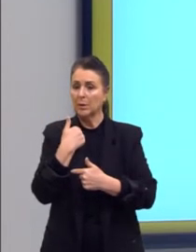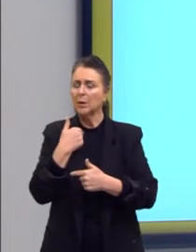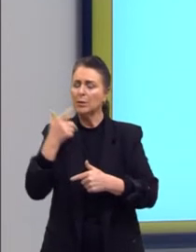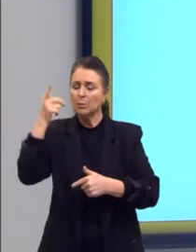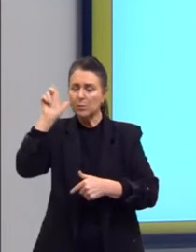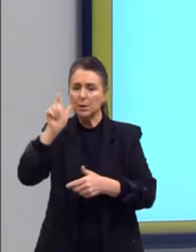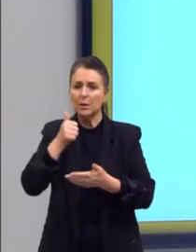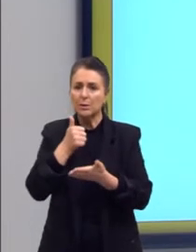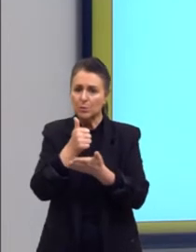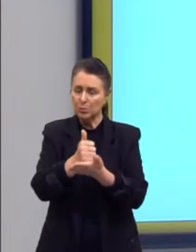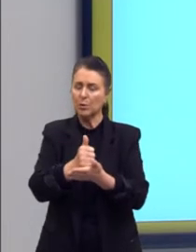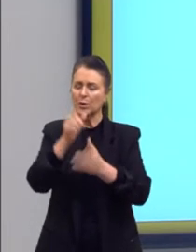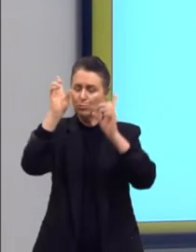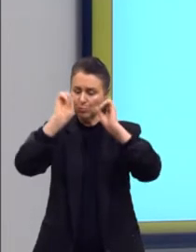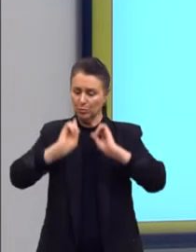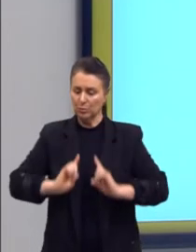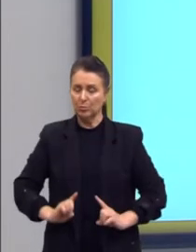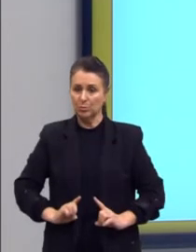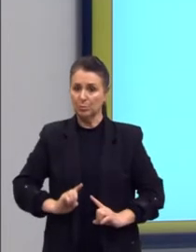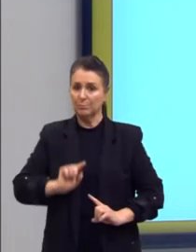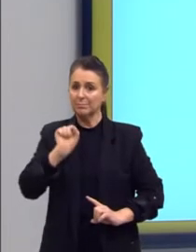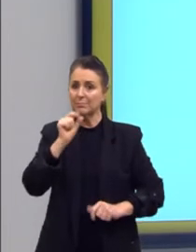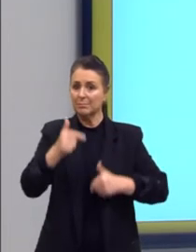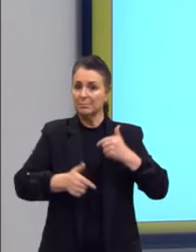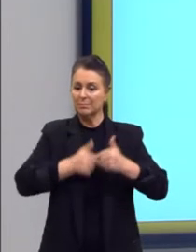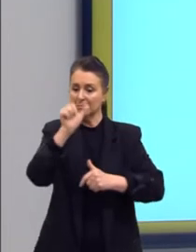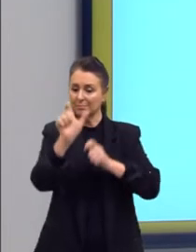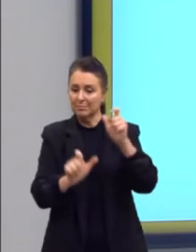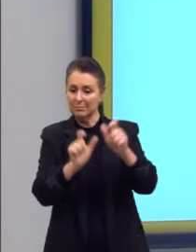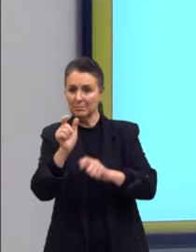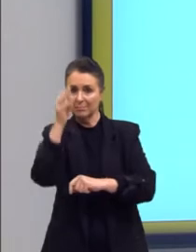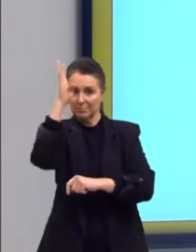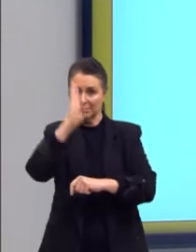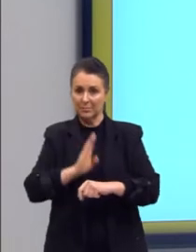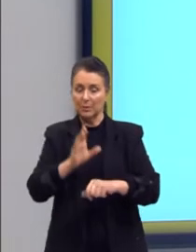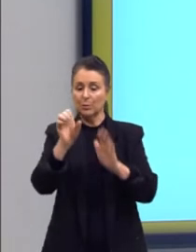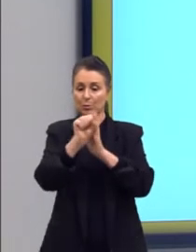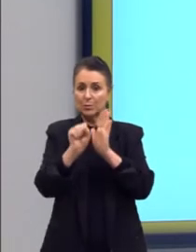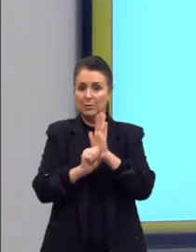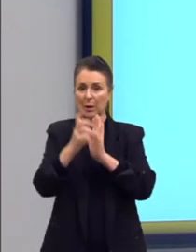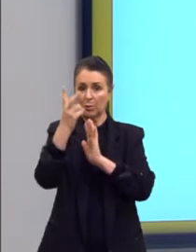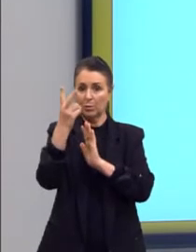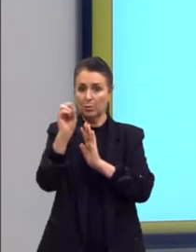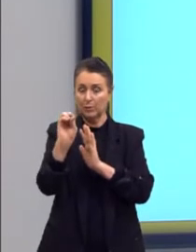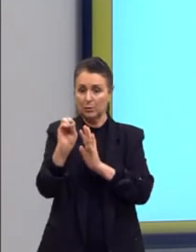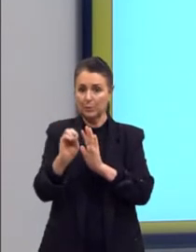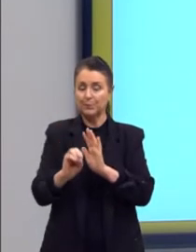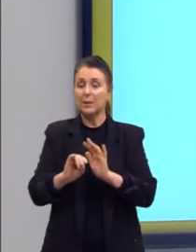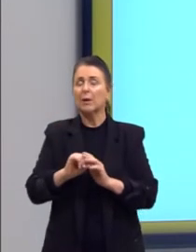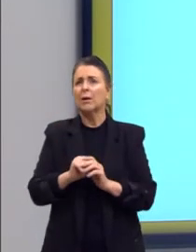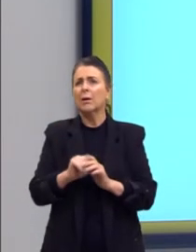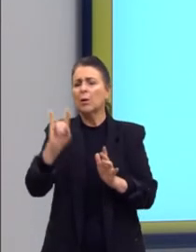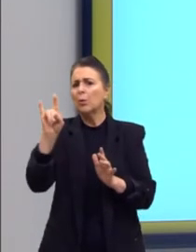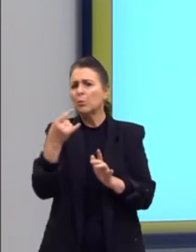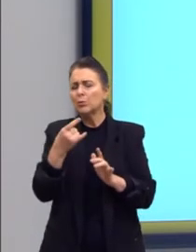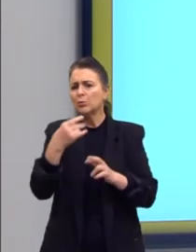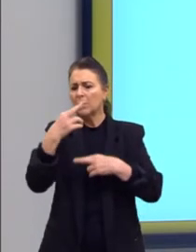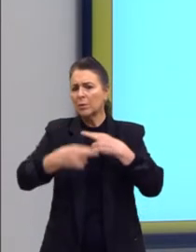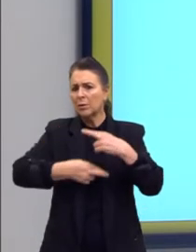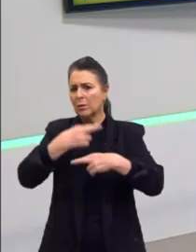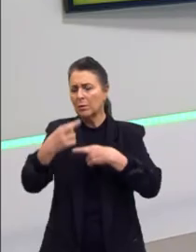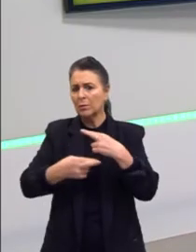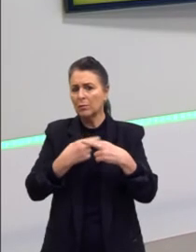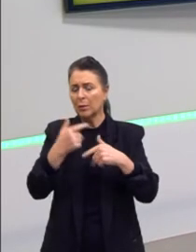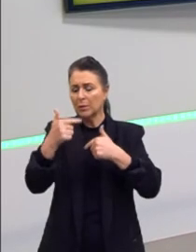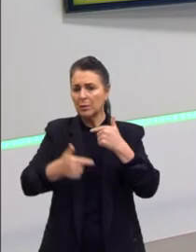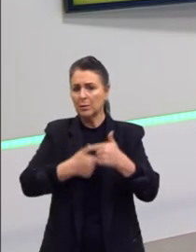para os trabalhadores no século XX. E é importante a gente ressaltar que a última reforma trabalhista que a gente teve, em 2017,